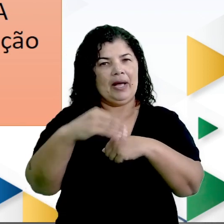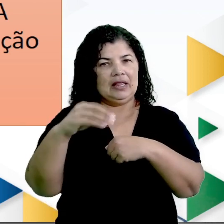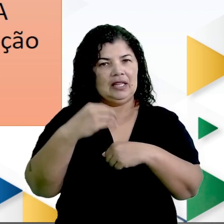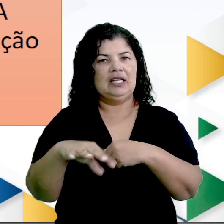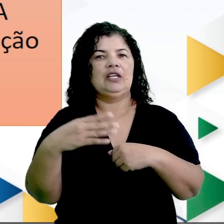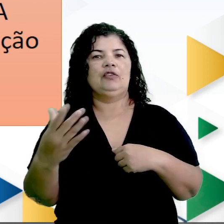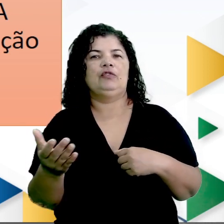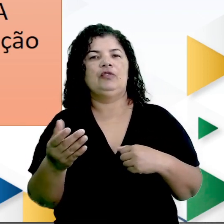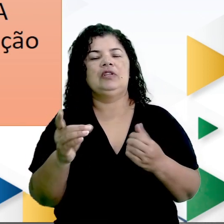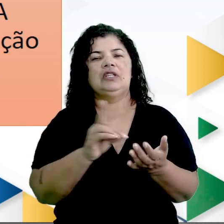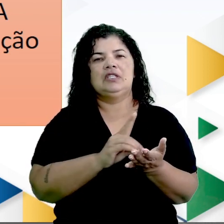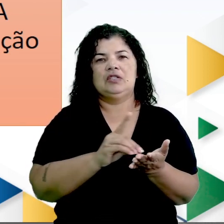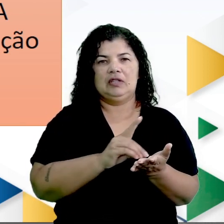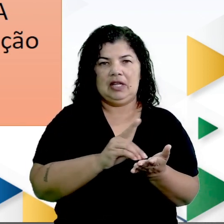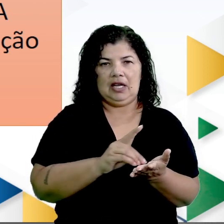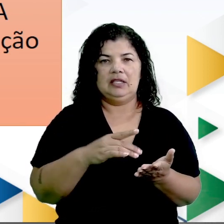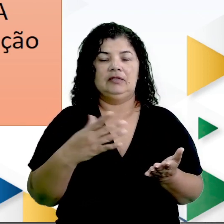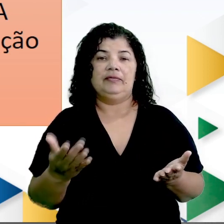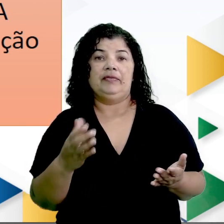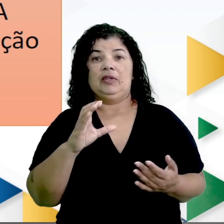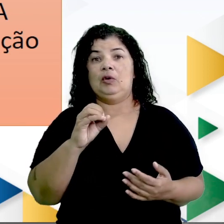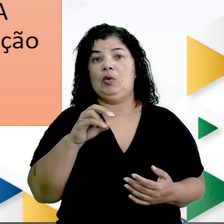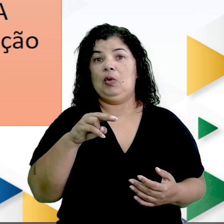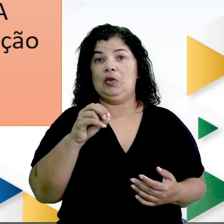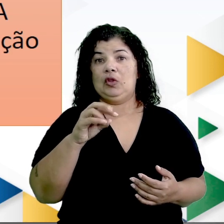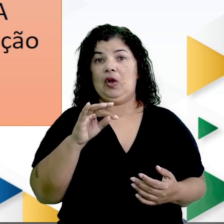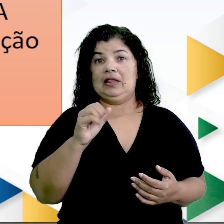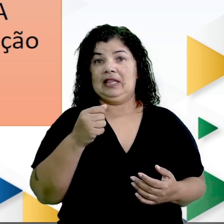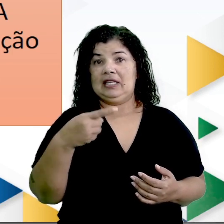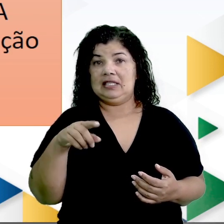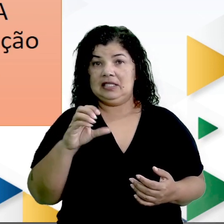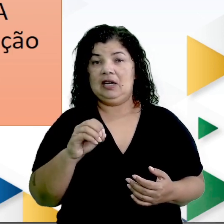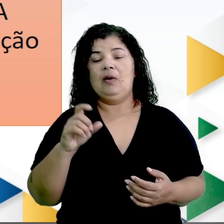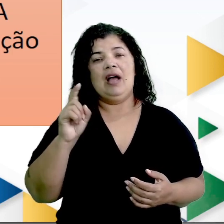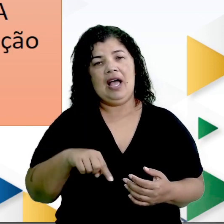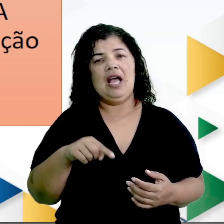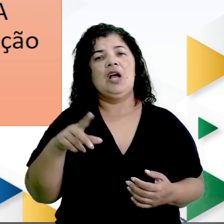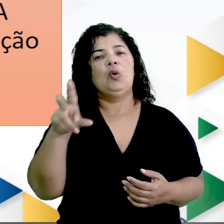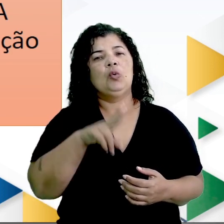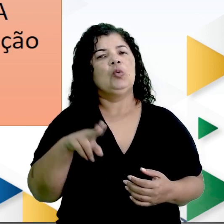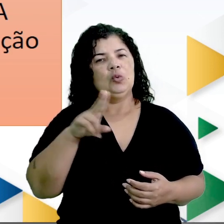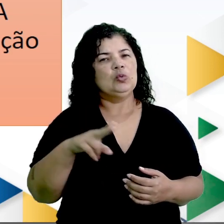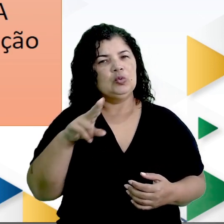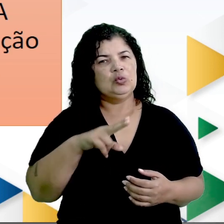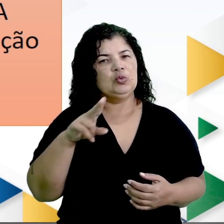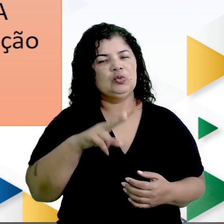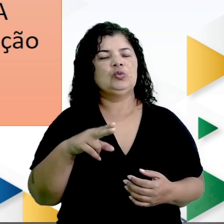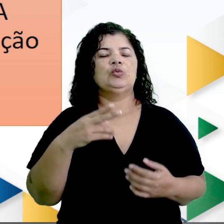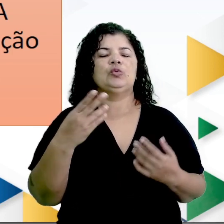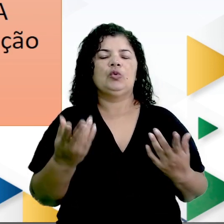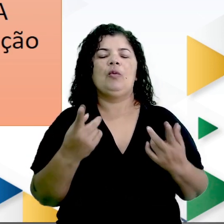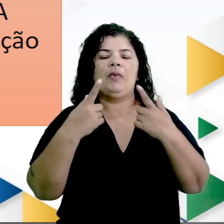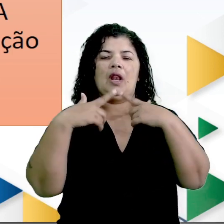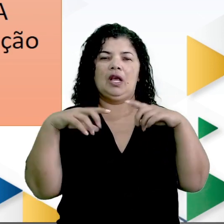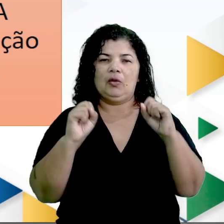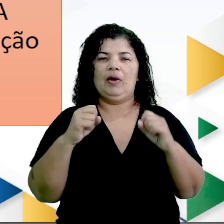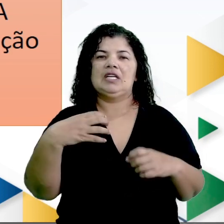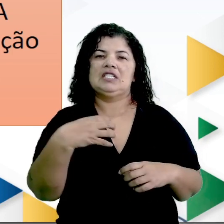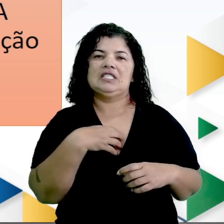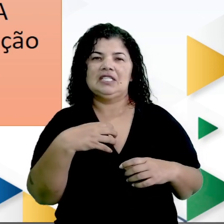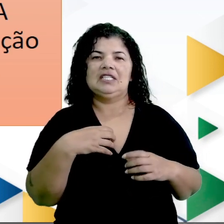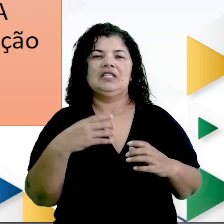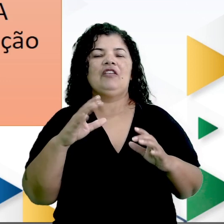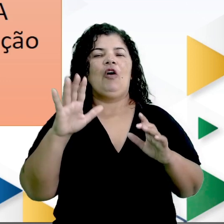de dicionário. E a conotação é a forma de uso e manifestação da linguagem em seu sentido